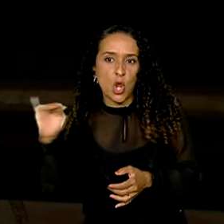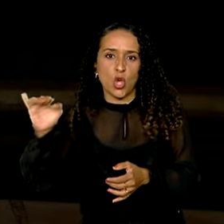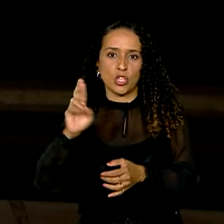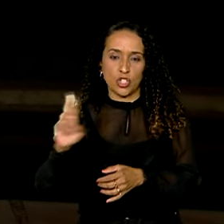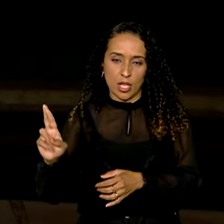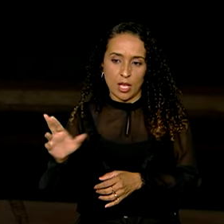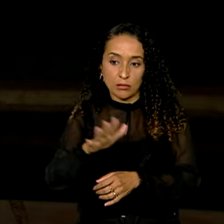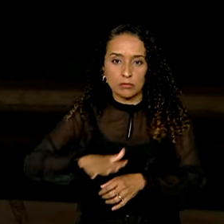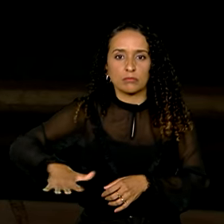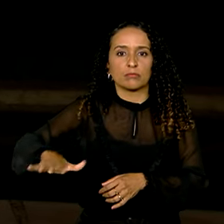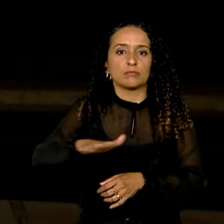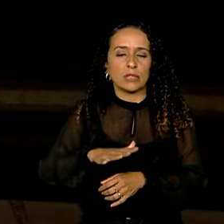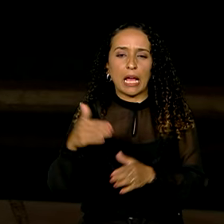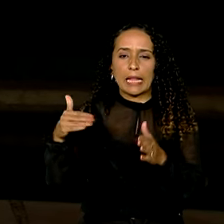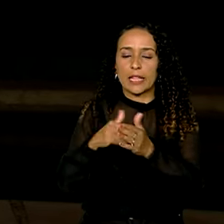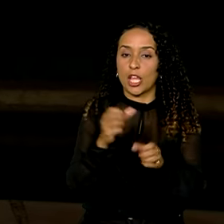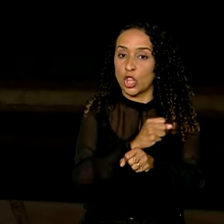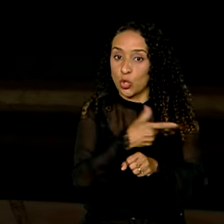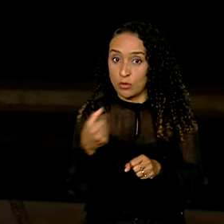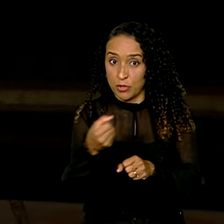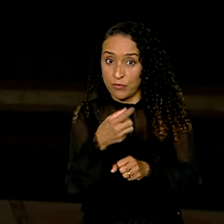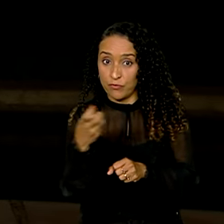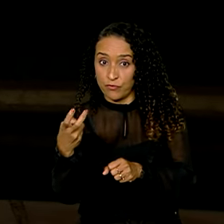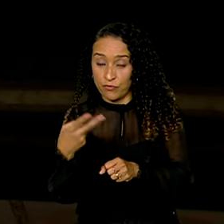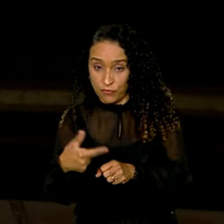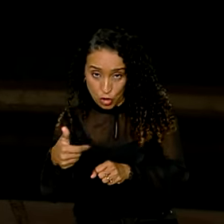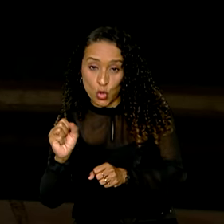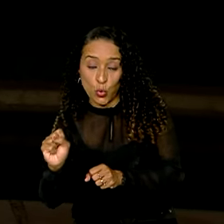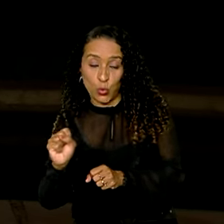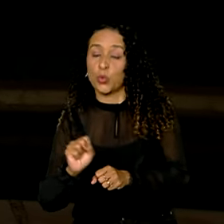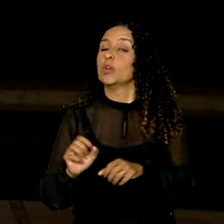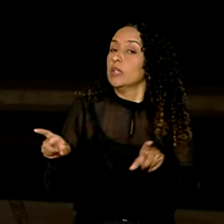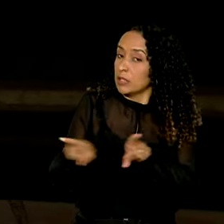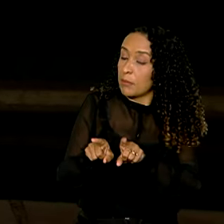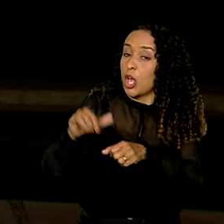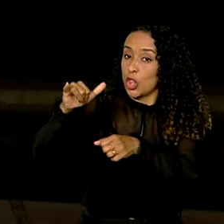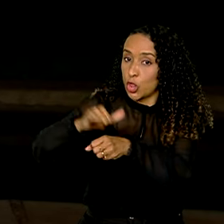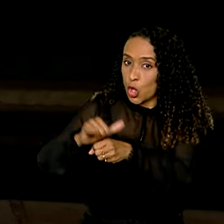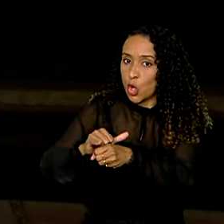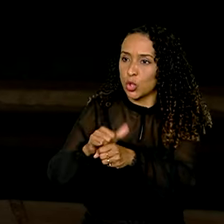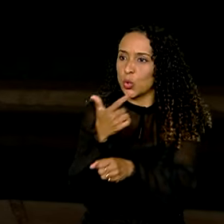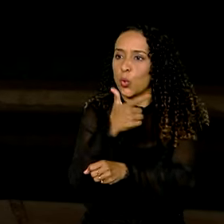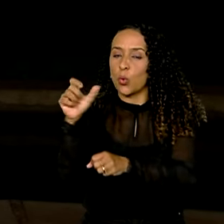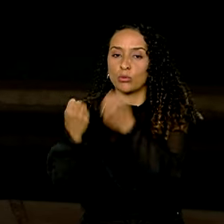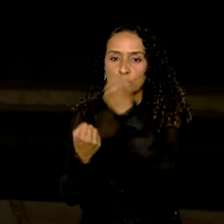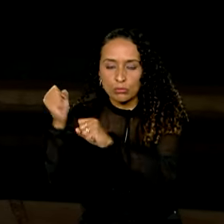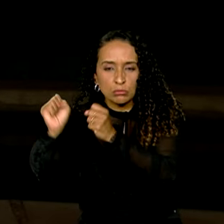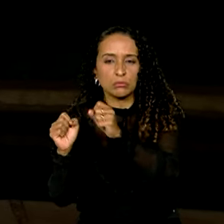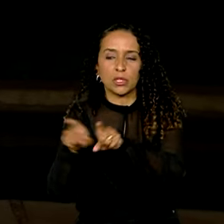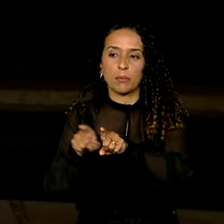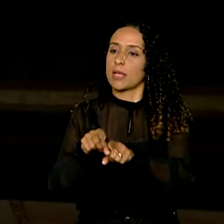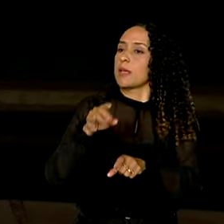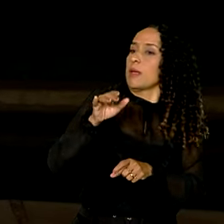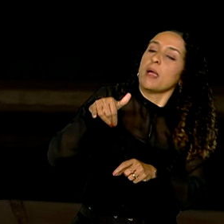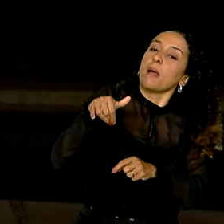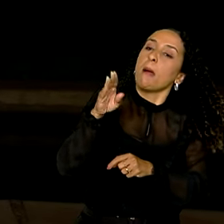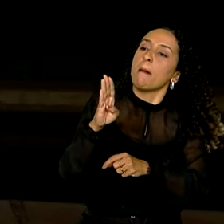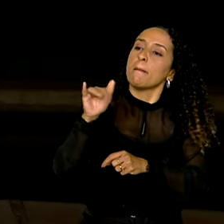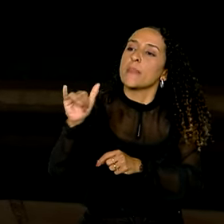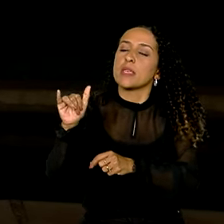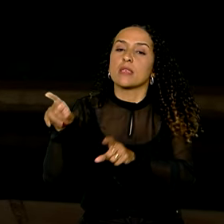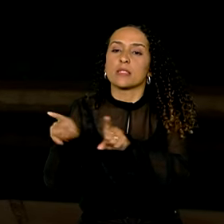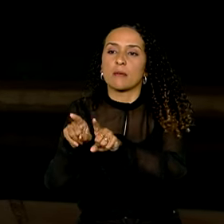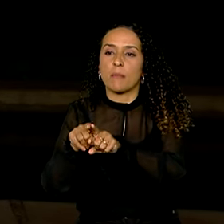de reais ao setor até 2028. Além da Toyota, as montadoras BID, Hyundai e